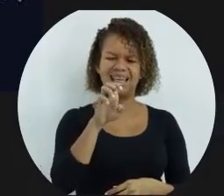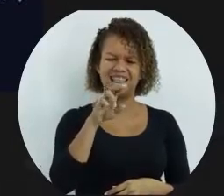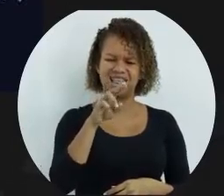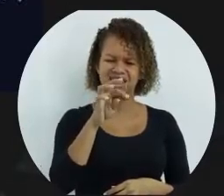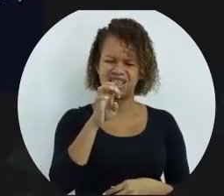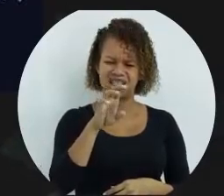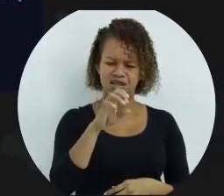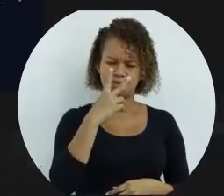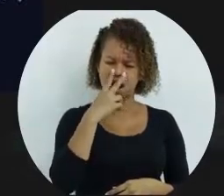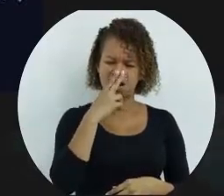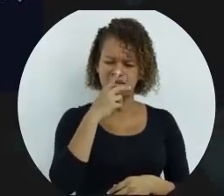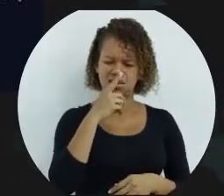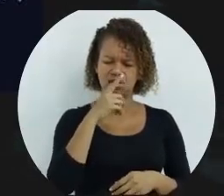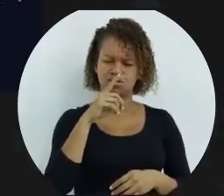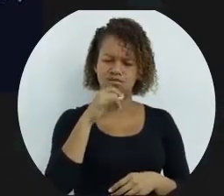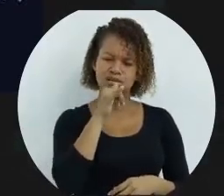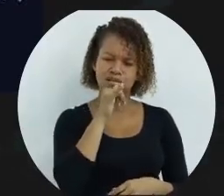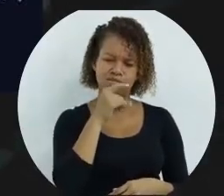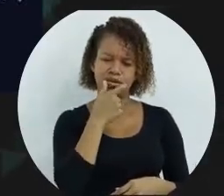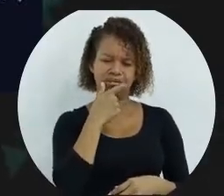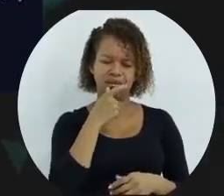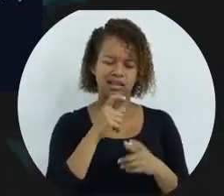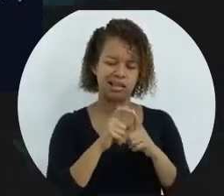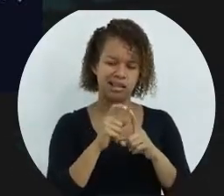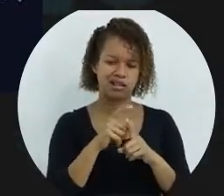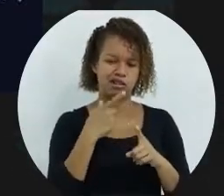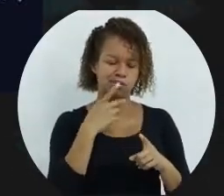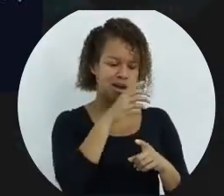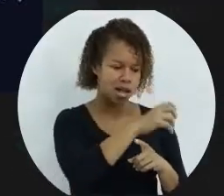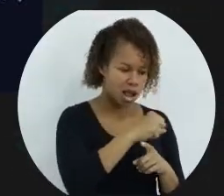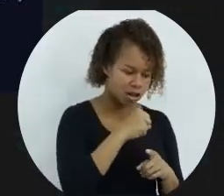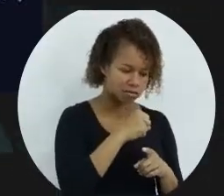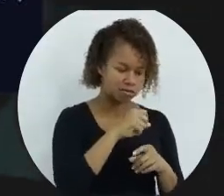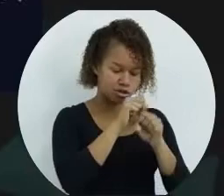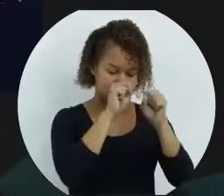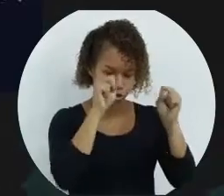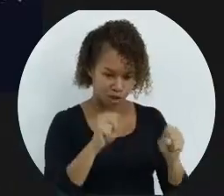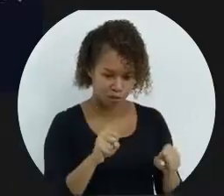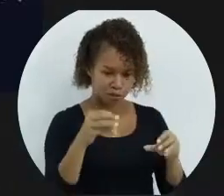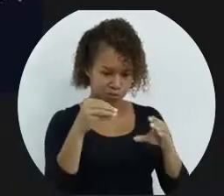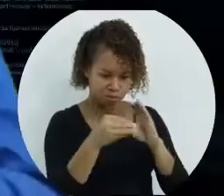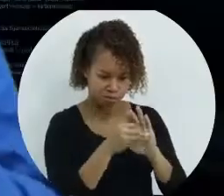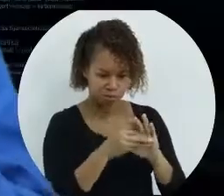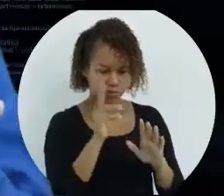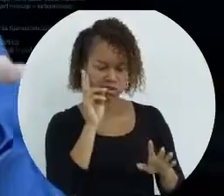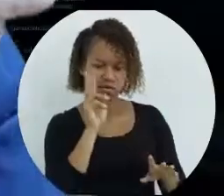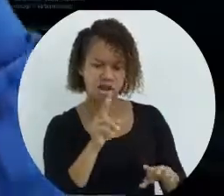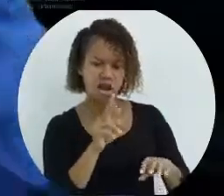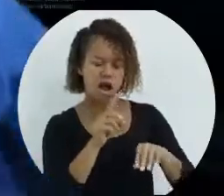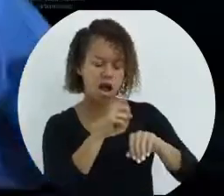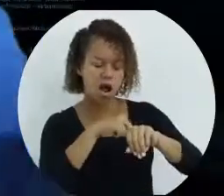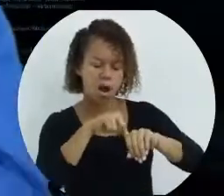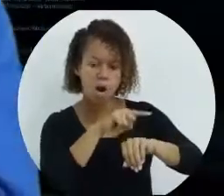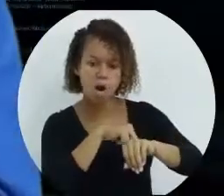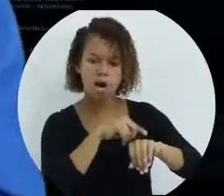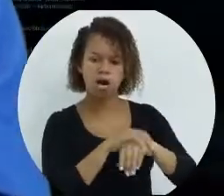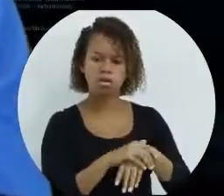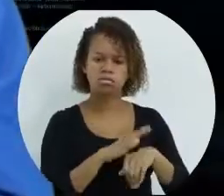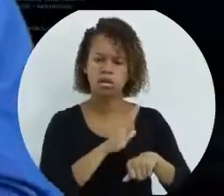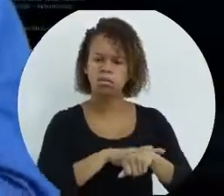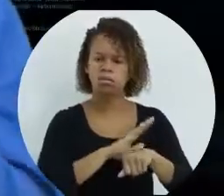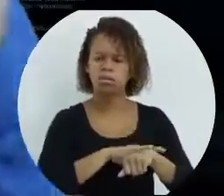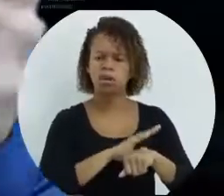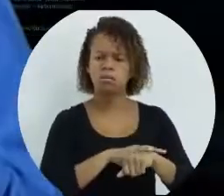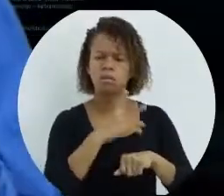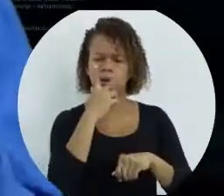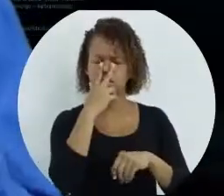que a gente pegasse o relógio do sistema e colocasse nessa variável. Em var hora, esse tempo